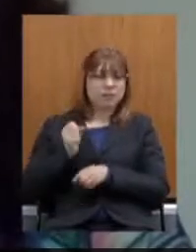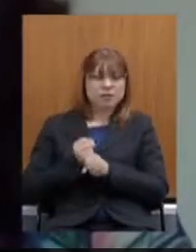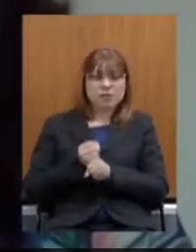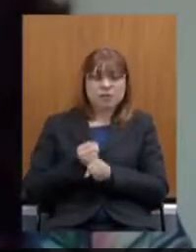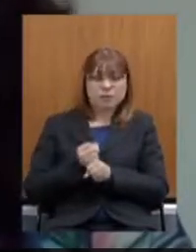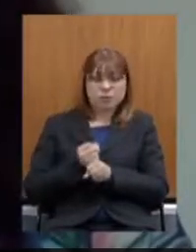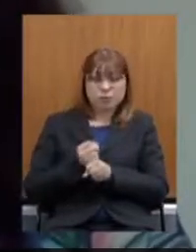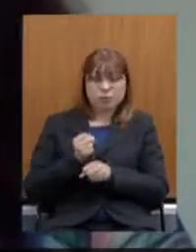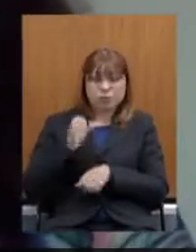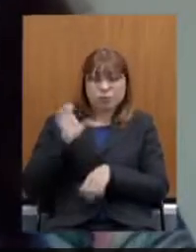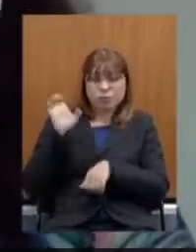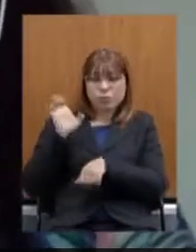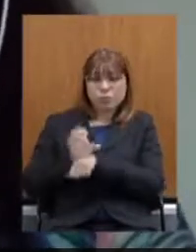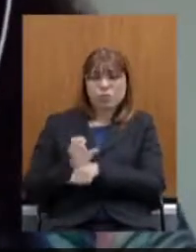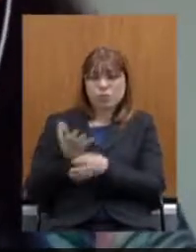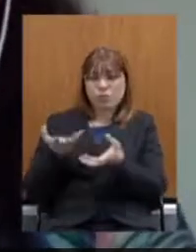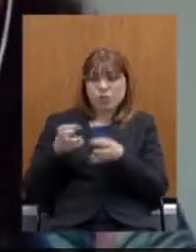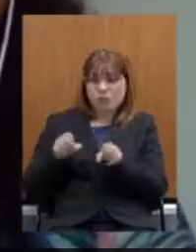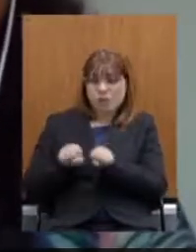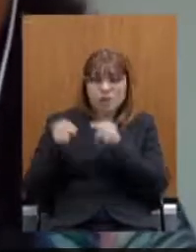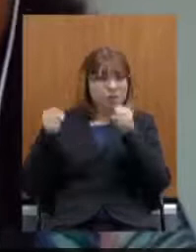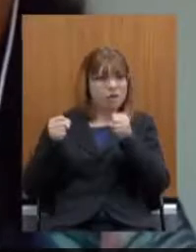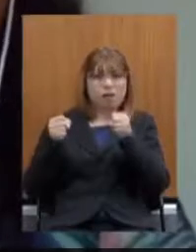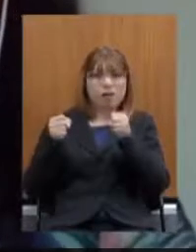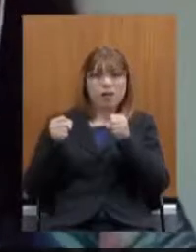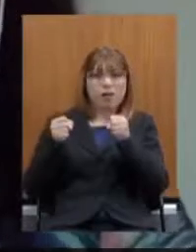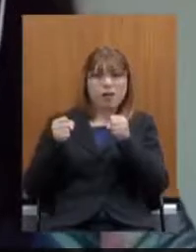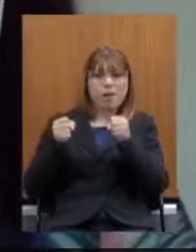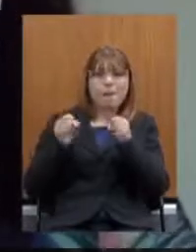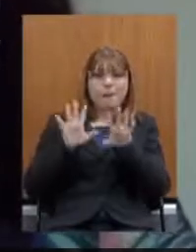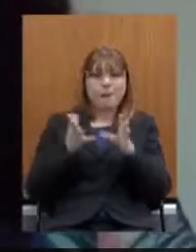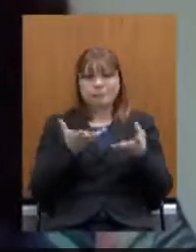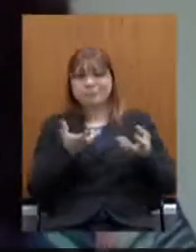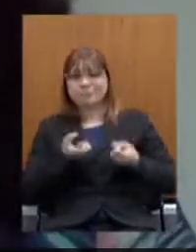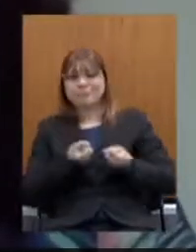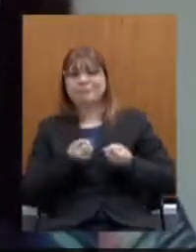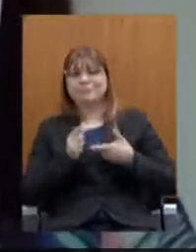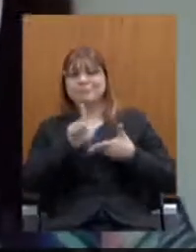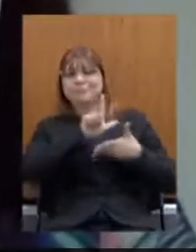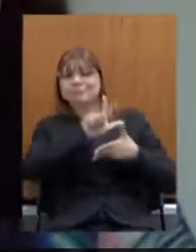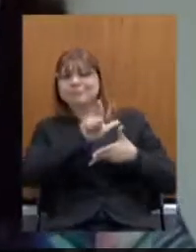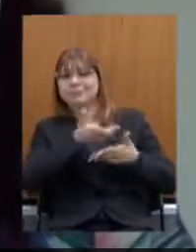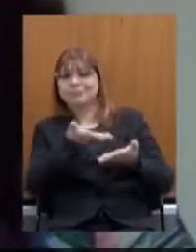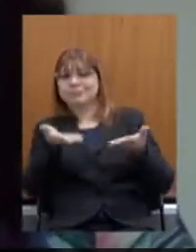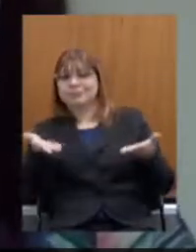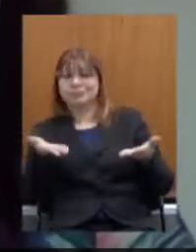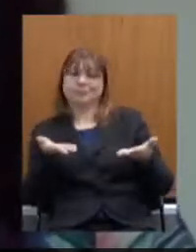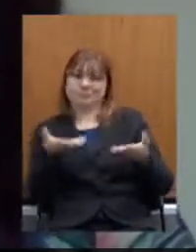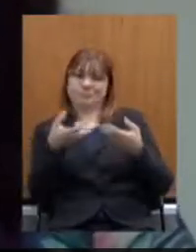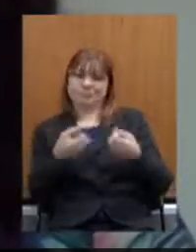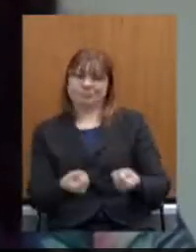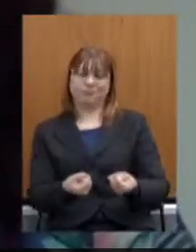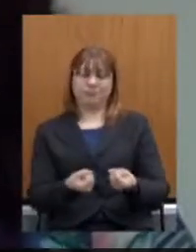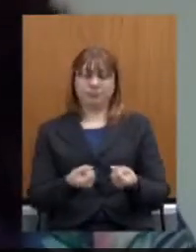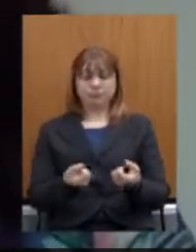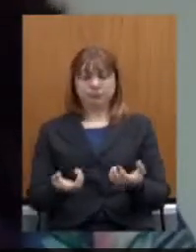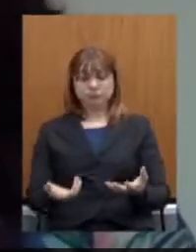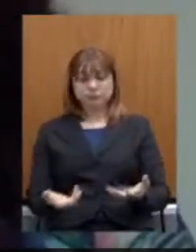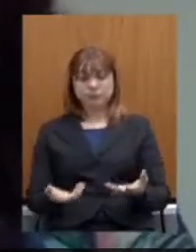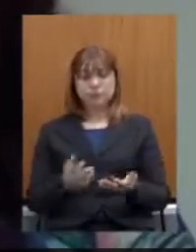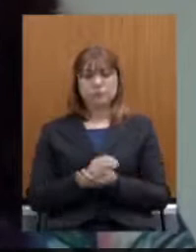aval dessa Casa Legislativa. E, ainda, em preliminar, a questão financeira da